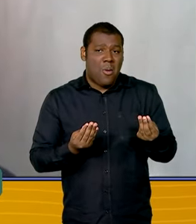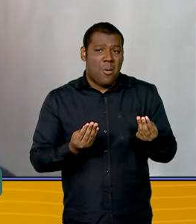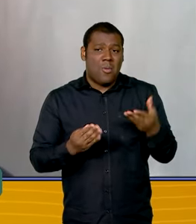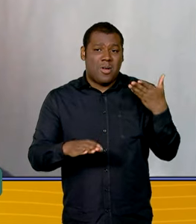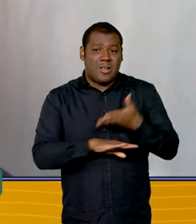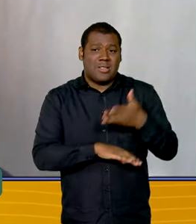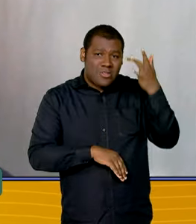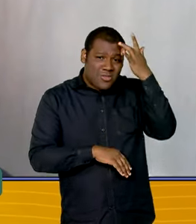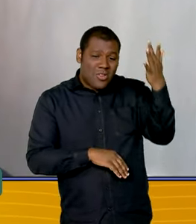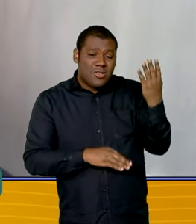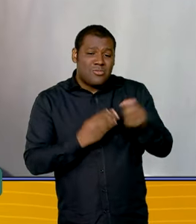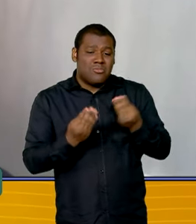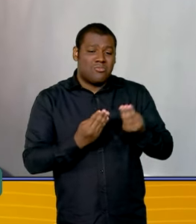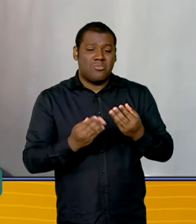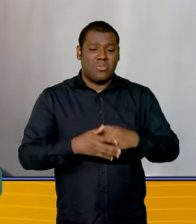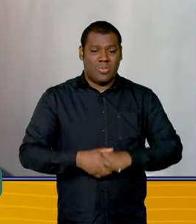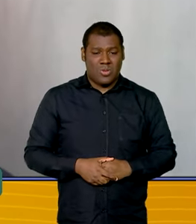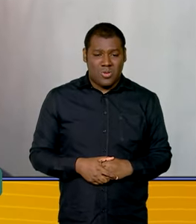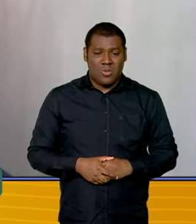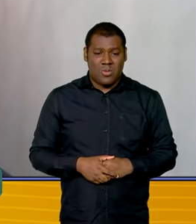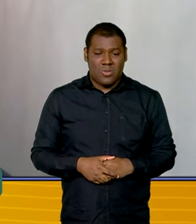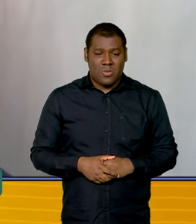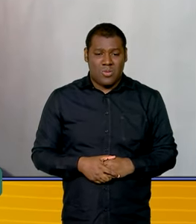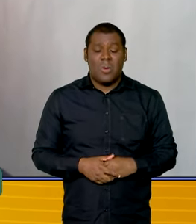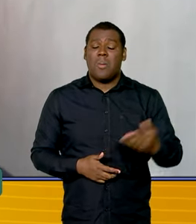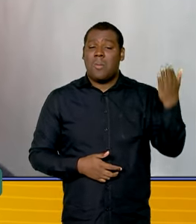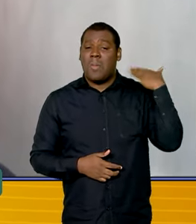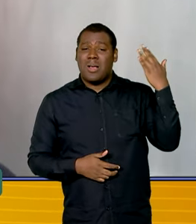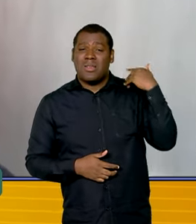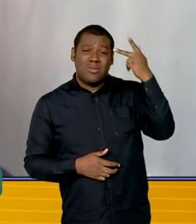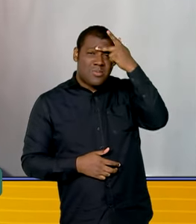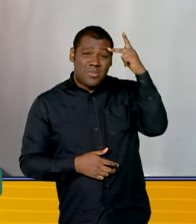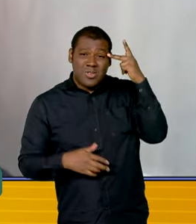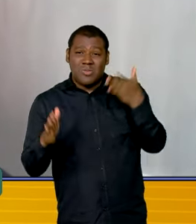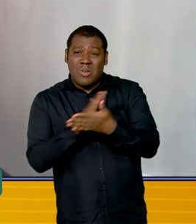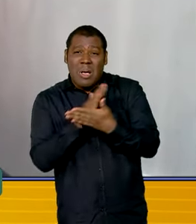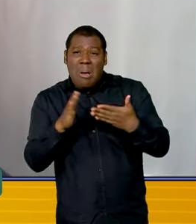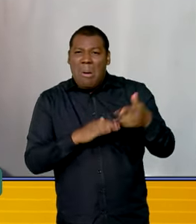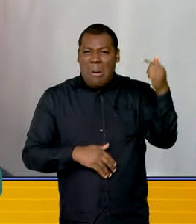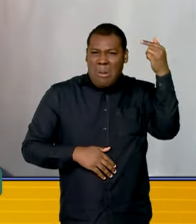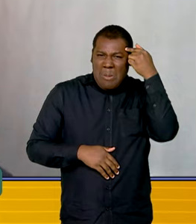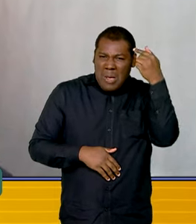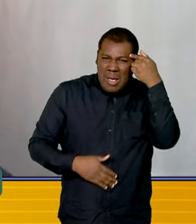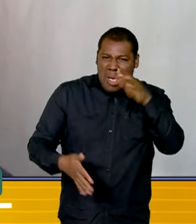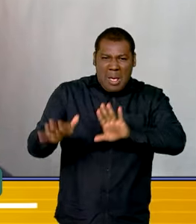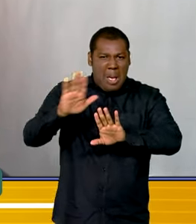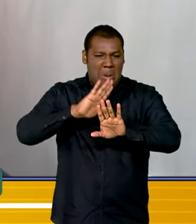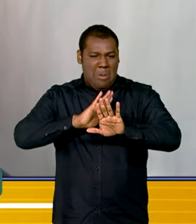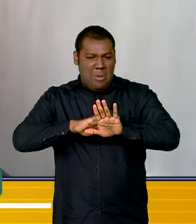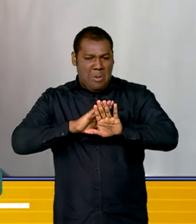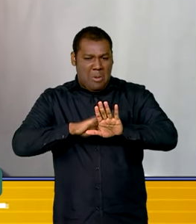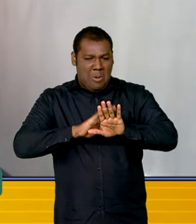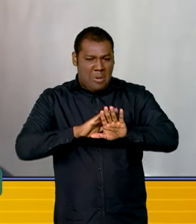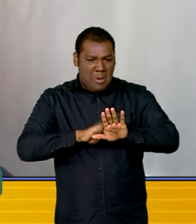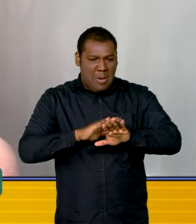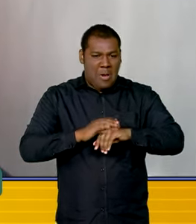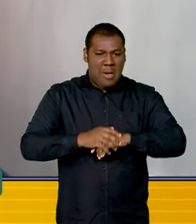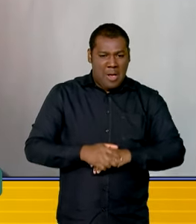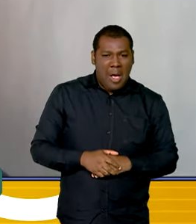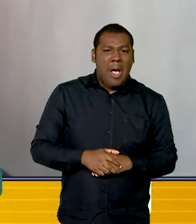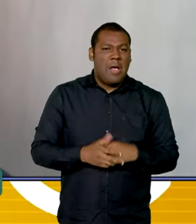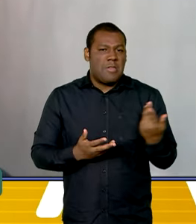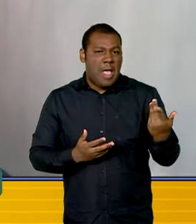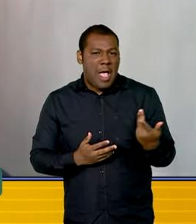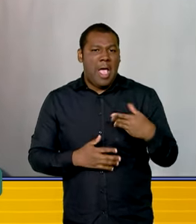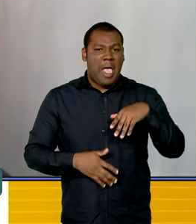primeiros anos da declaração pré-preenchida, muita gente achava que tinha alguma coisa ali por trás, ou então achava que aquilo era uma forma da Receita